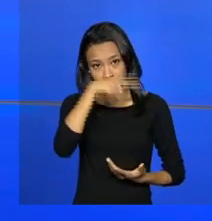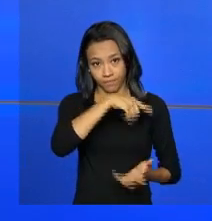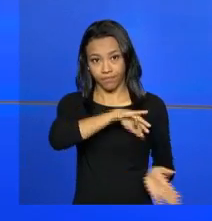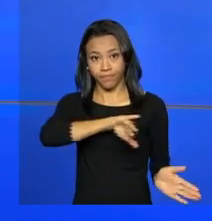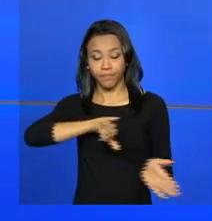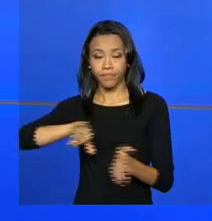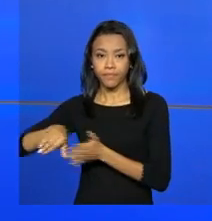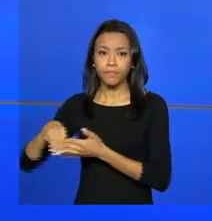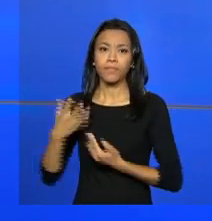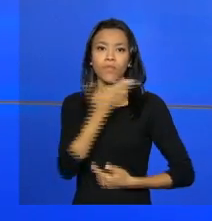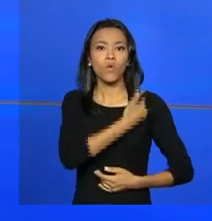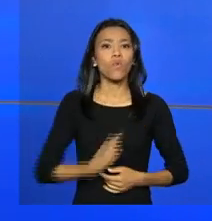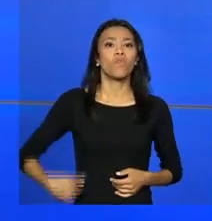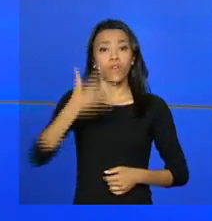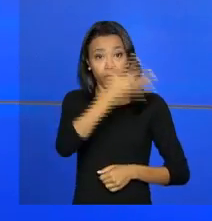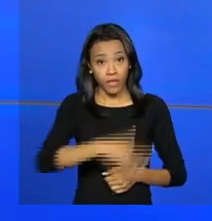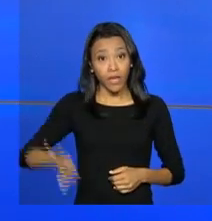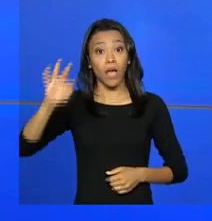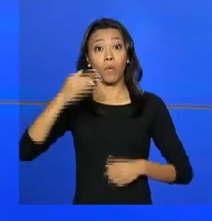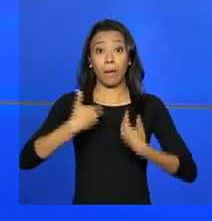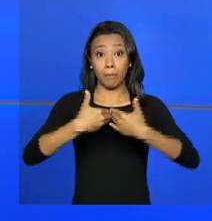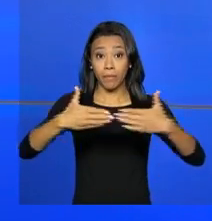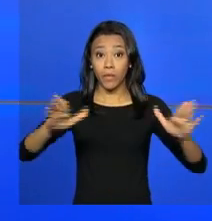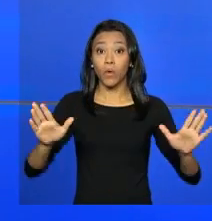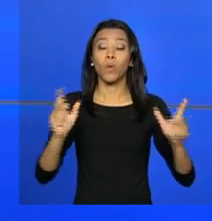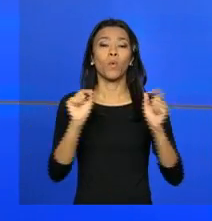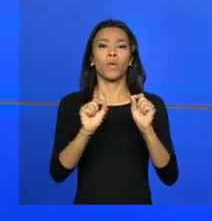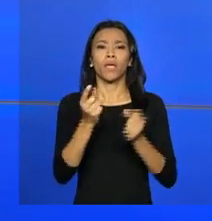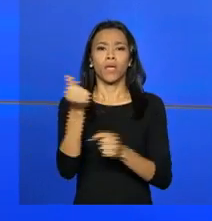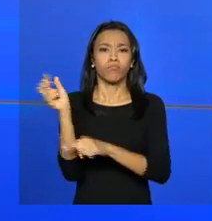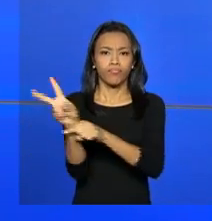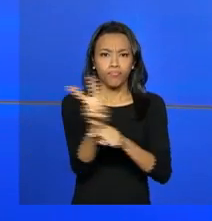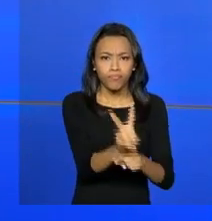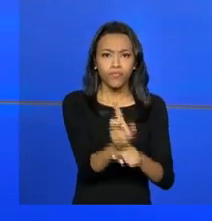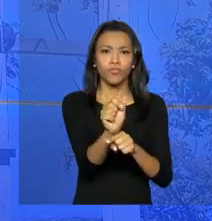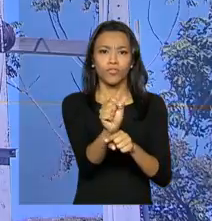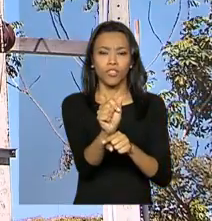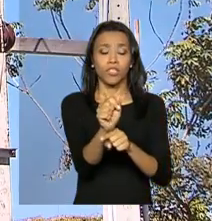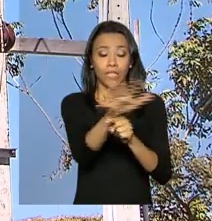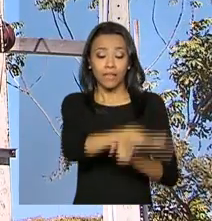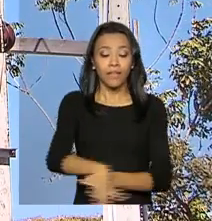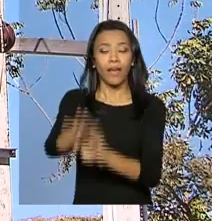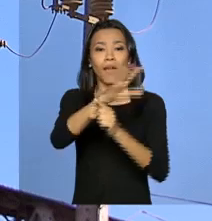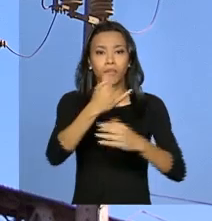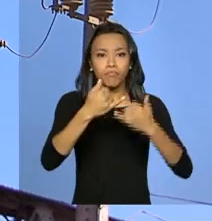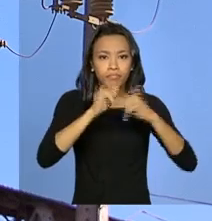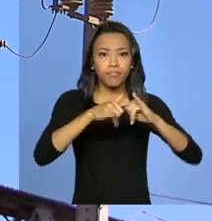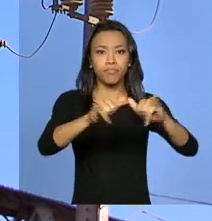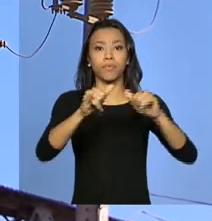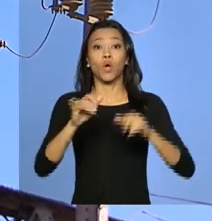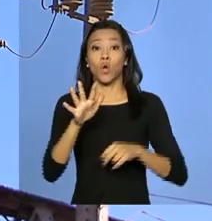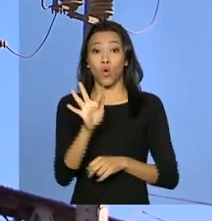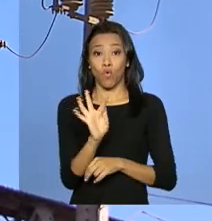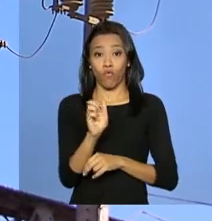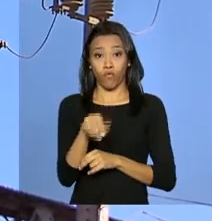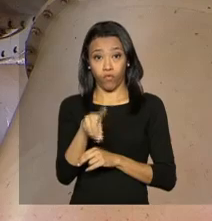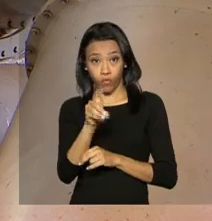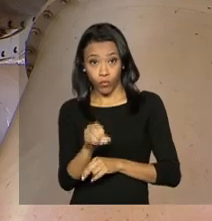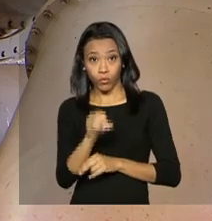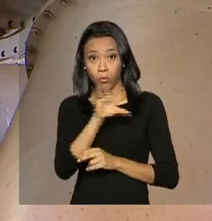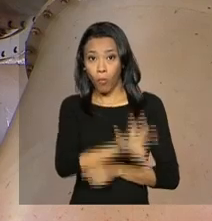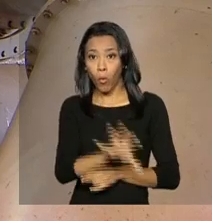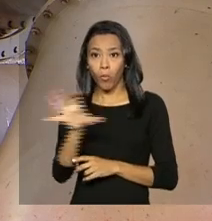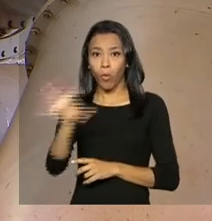O governo federal ampliou o financiamento para o setor energético. A medida permite que os fundos regionais possam financiar